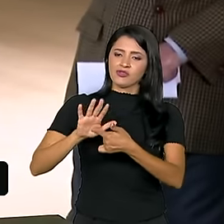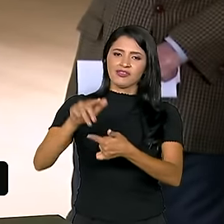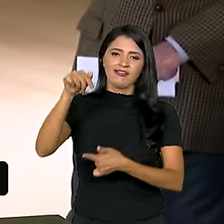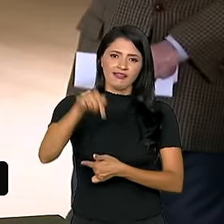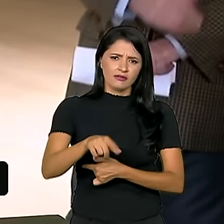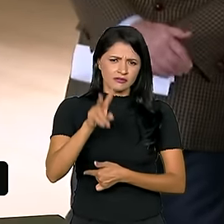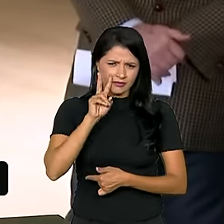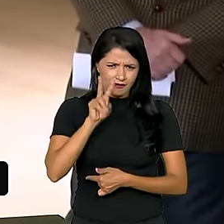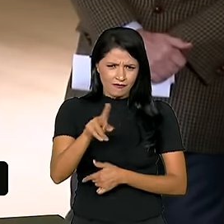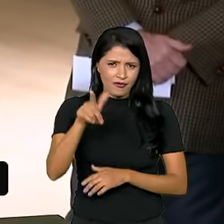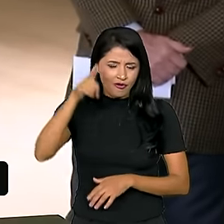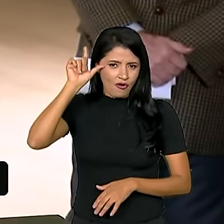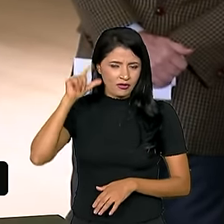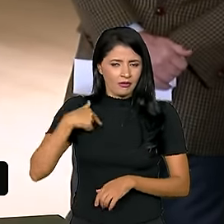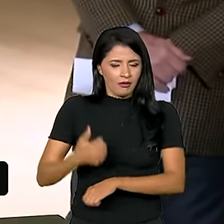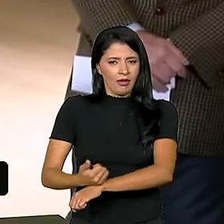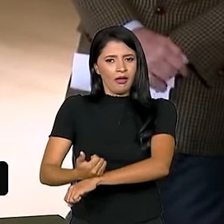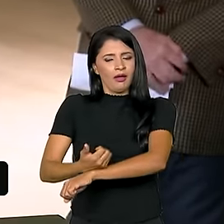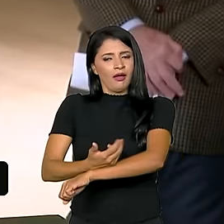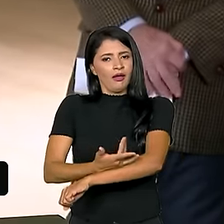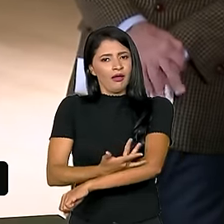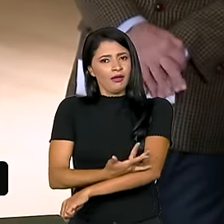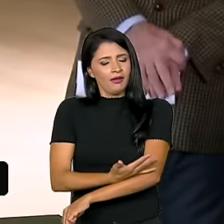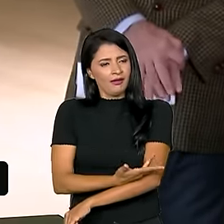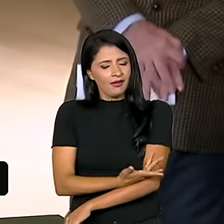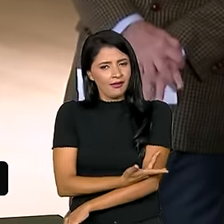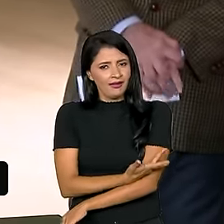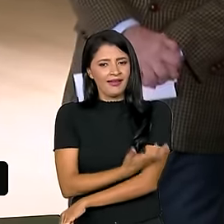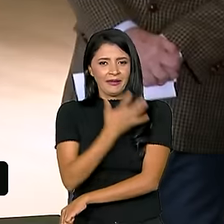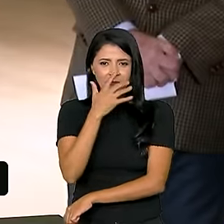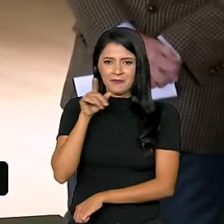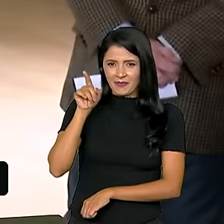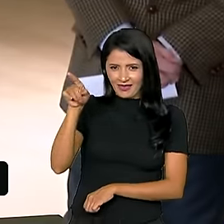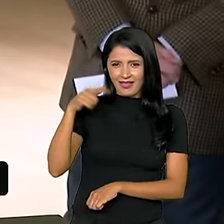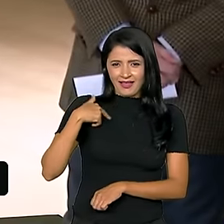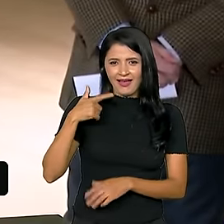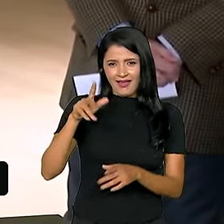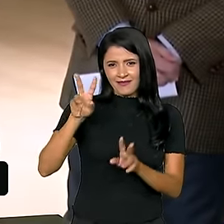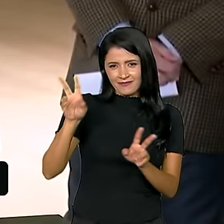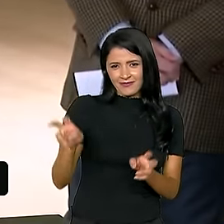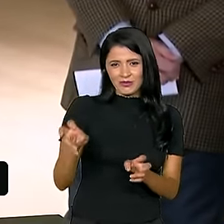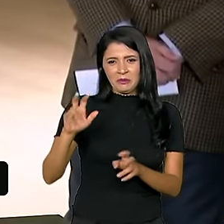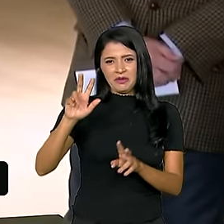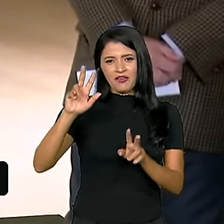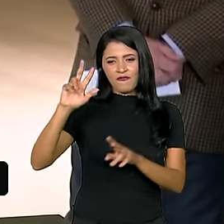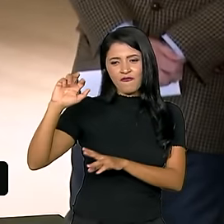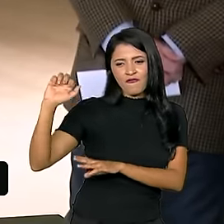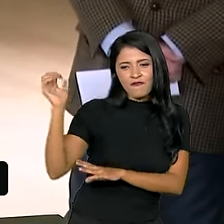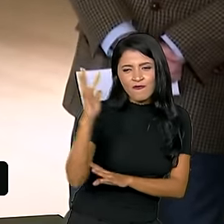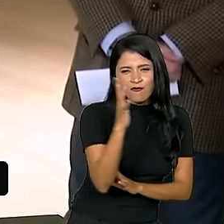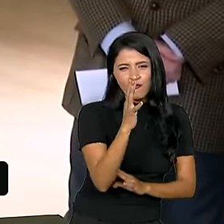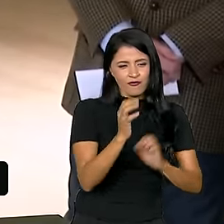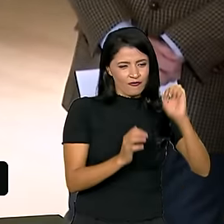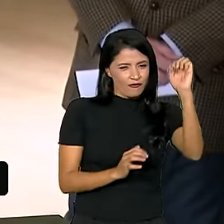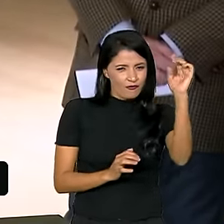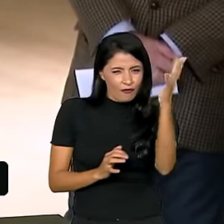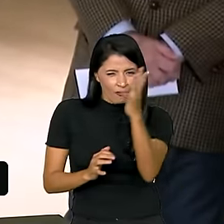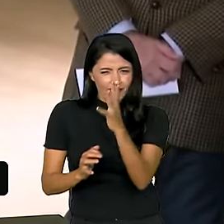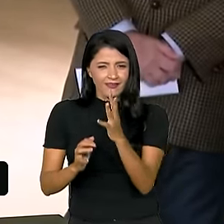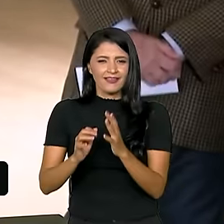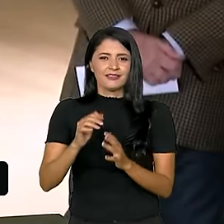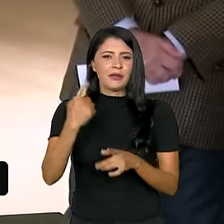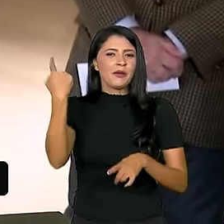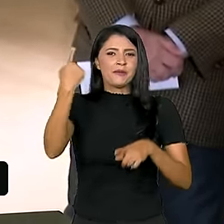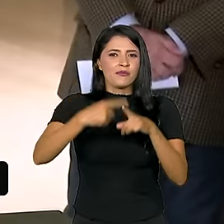viram ontem que eu me emocionei na questão da floresta, porque é a primeira